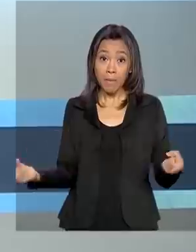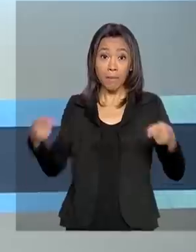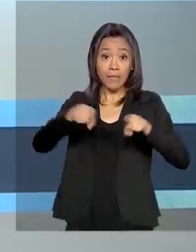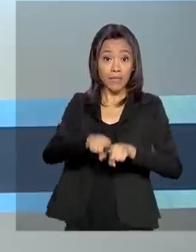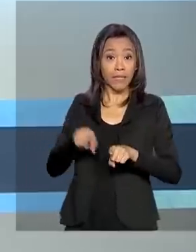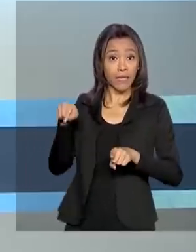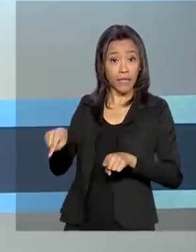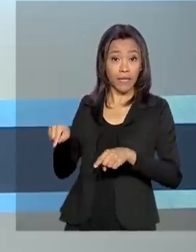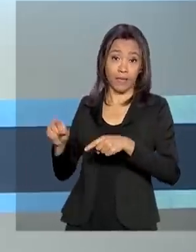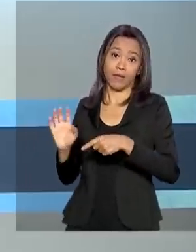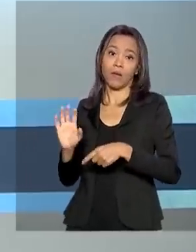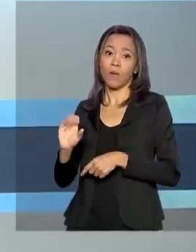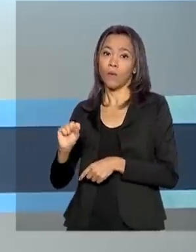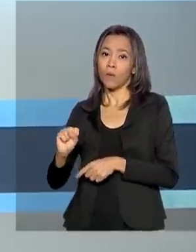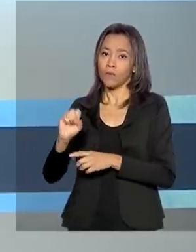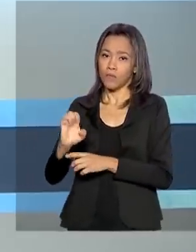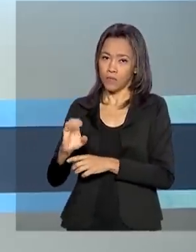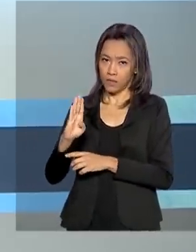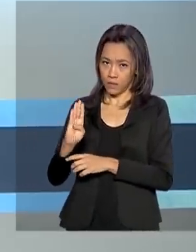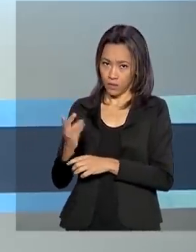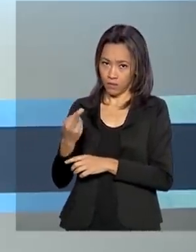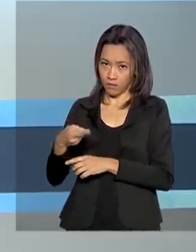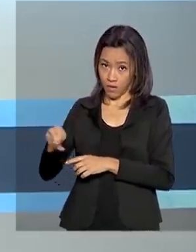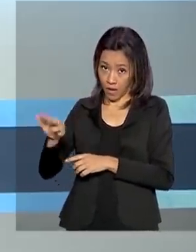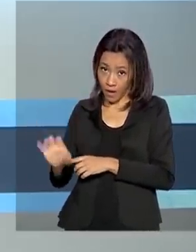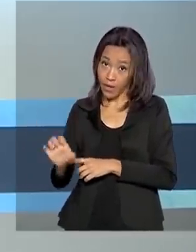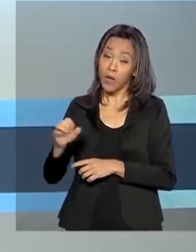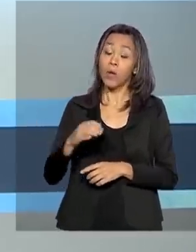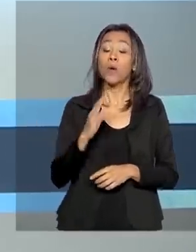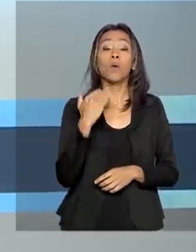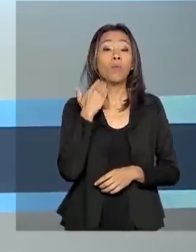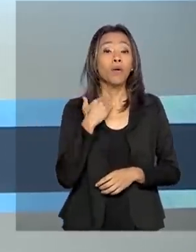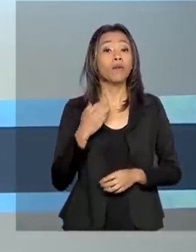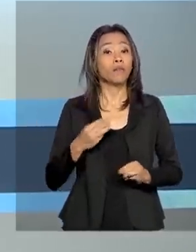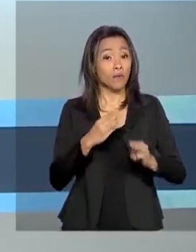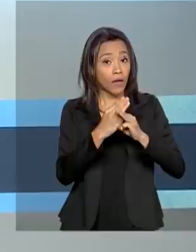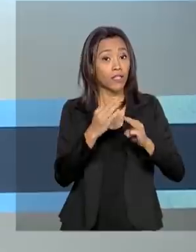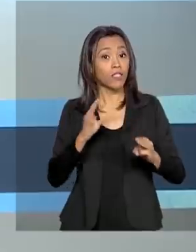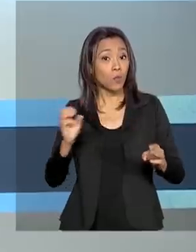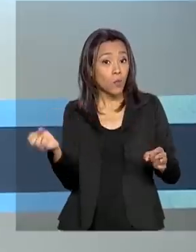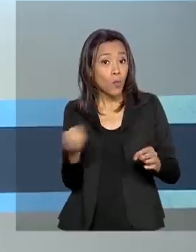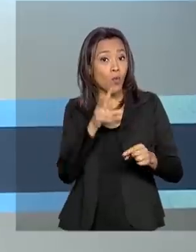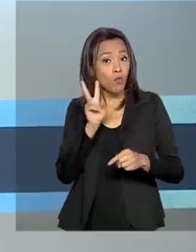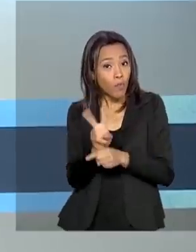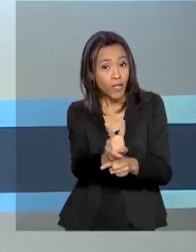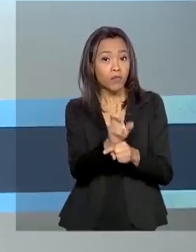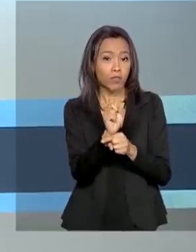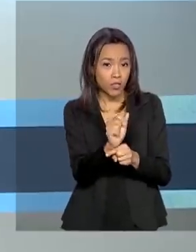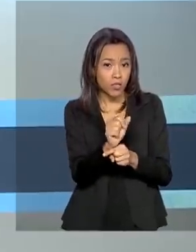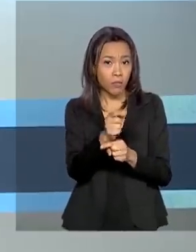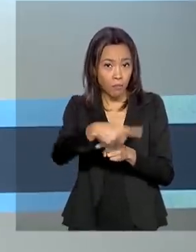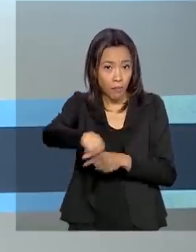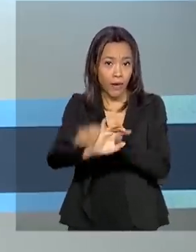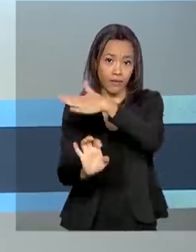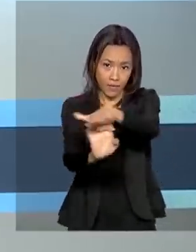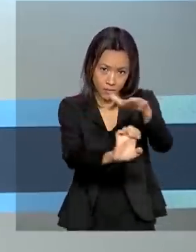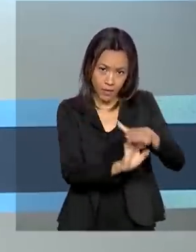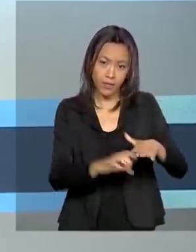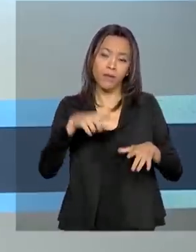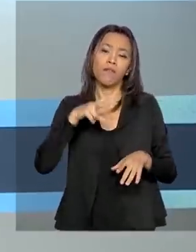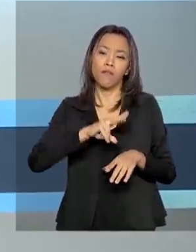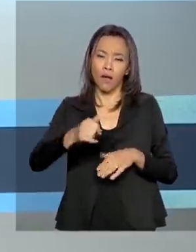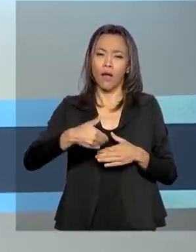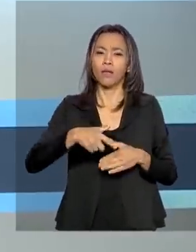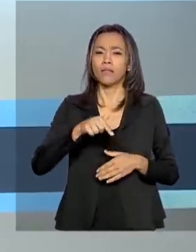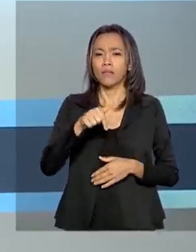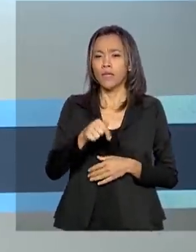Sebrae, a Caixa criou uma nova linha de crédito para ajudar microempresários. Serão oferecidos 7 bilhões e meio de reais